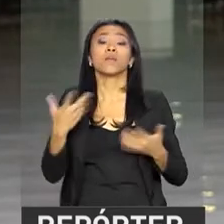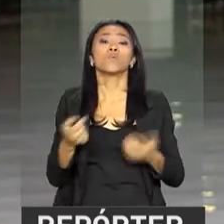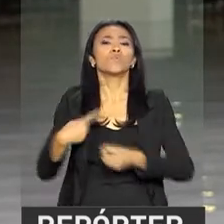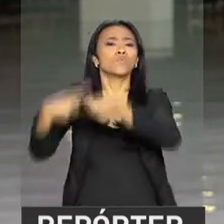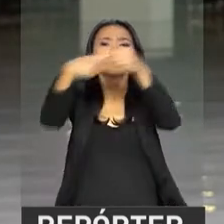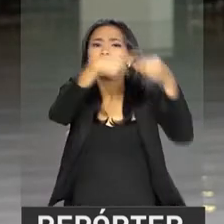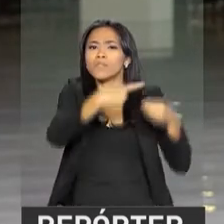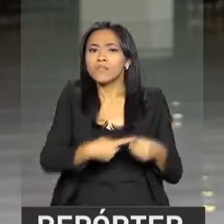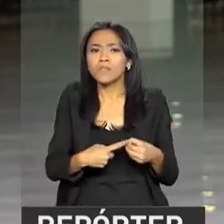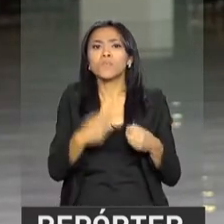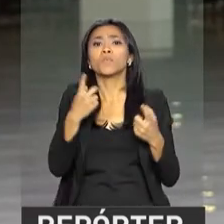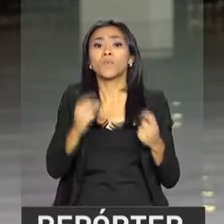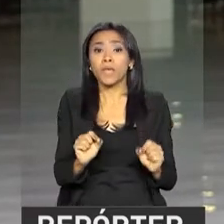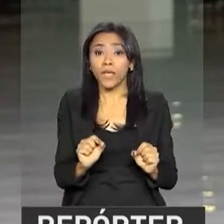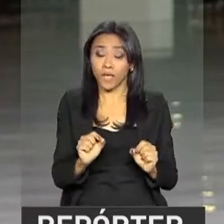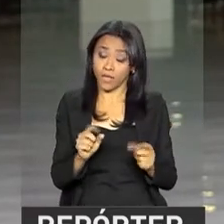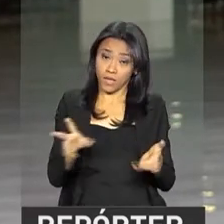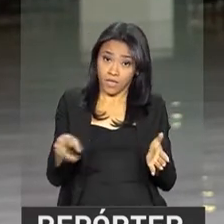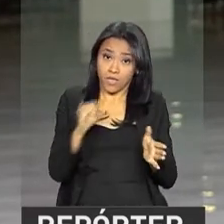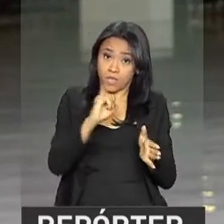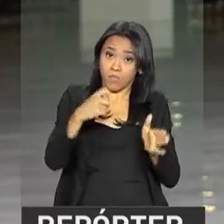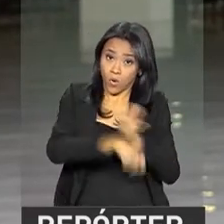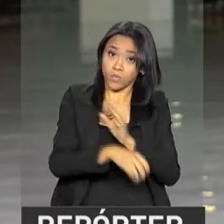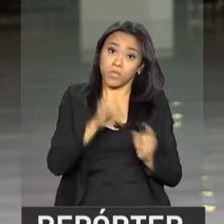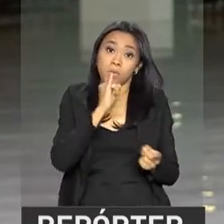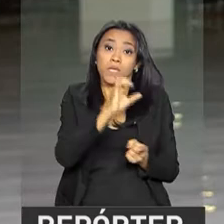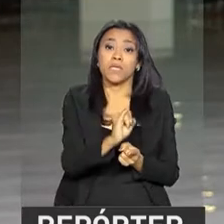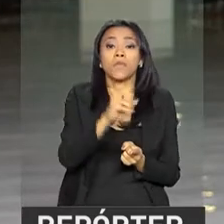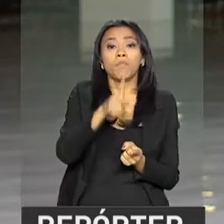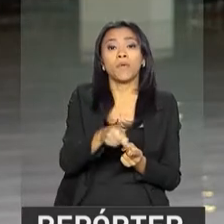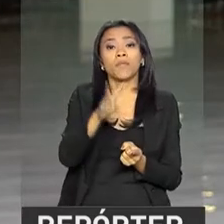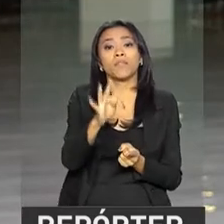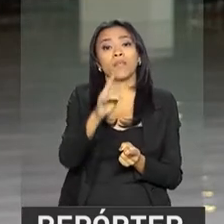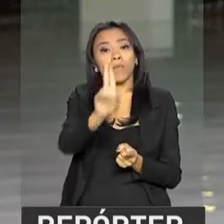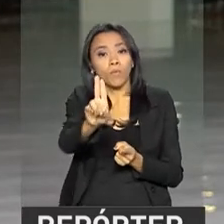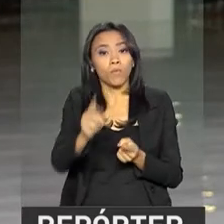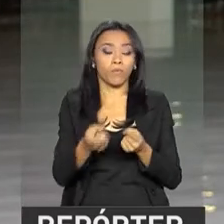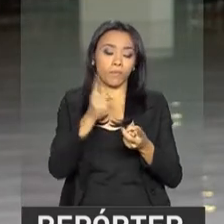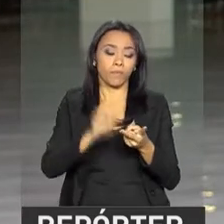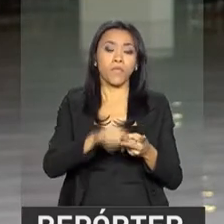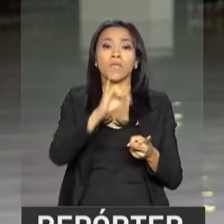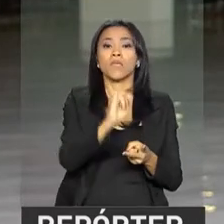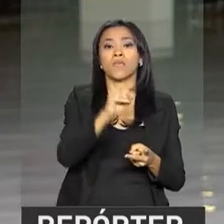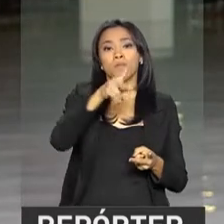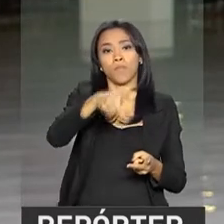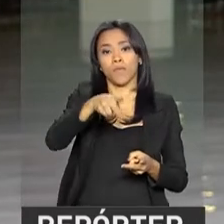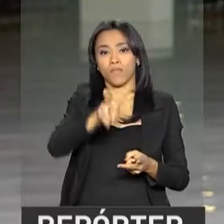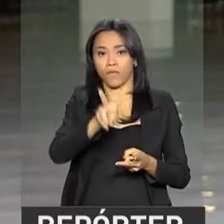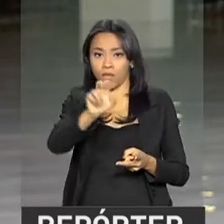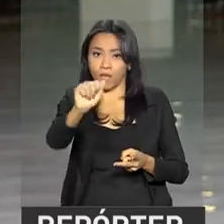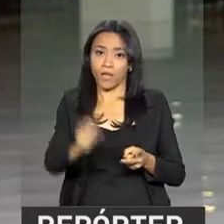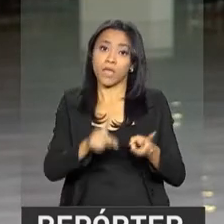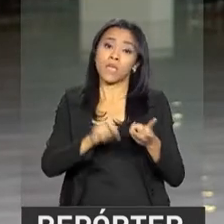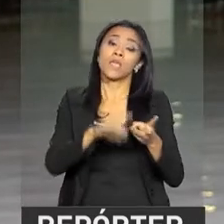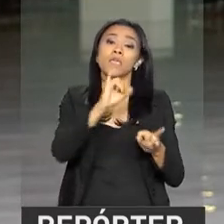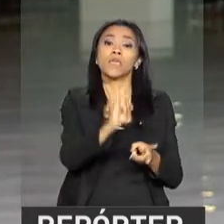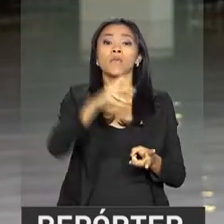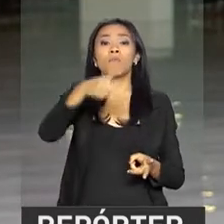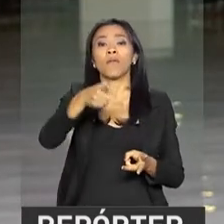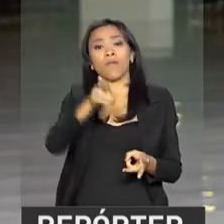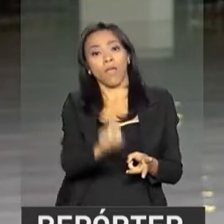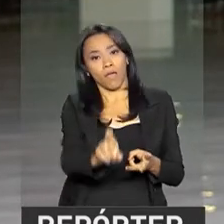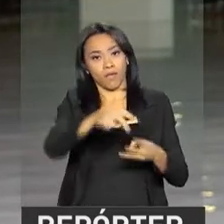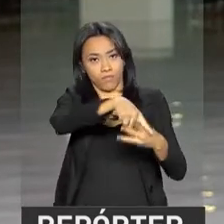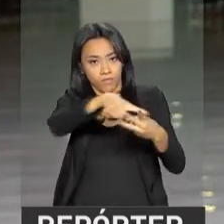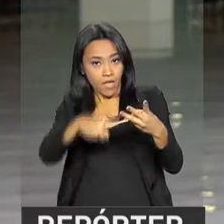Impostos de Propriedades, como o IPTU, que incide sobre imóveis, o IPVA, sobre veículos, e o ITR, que é sobre